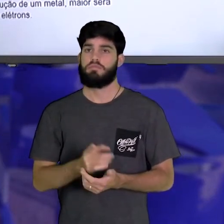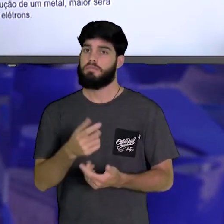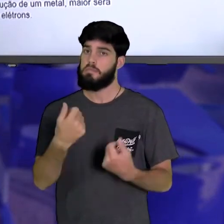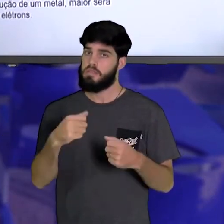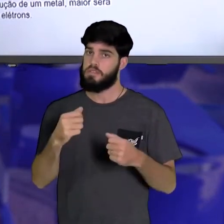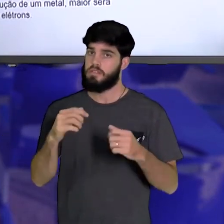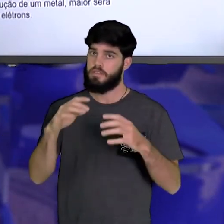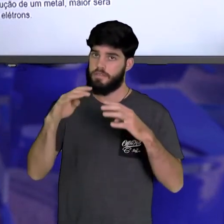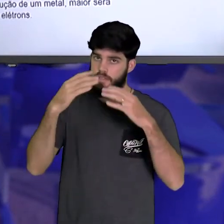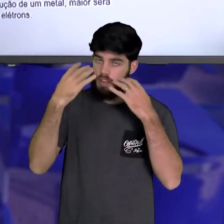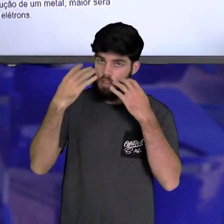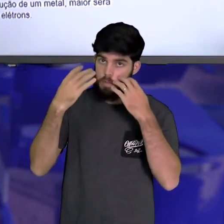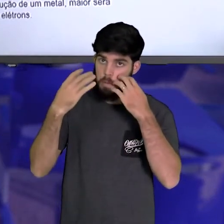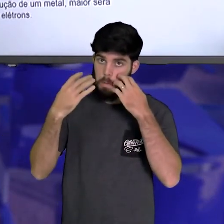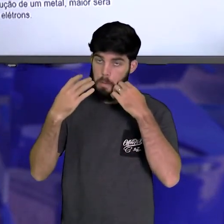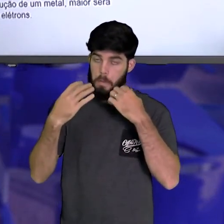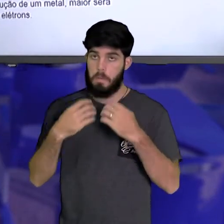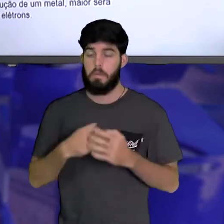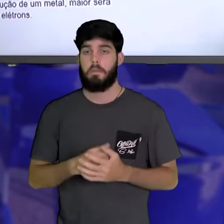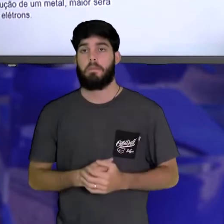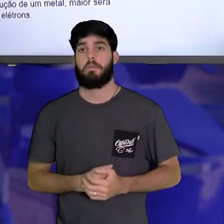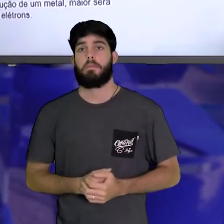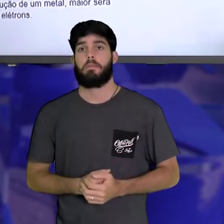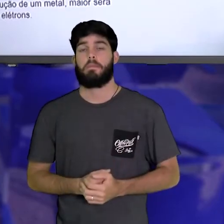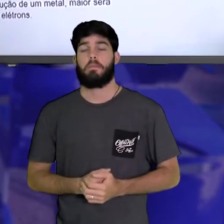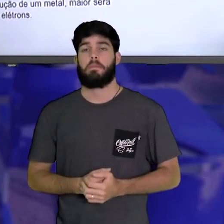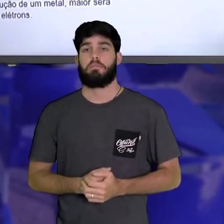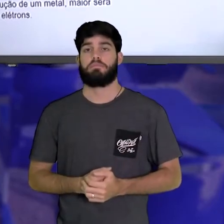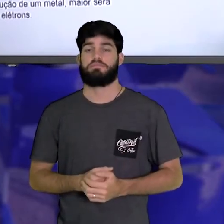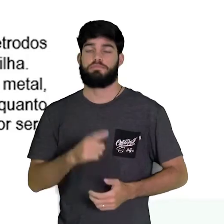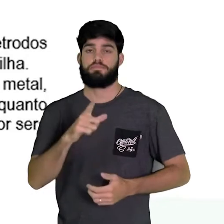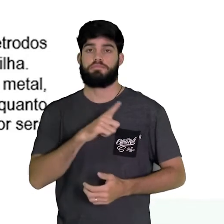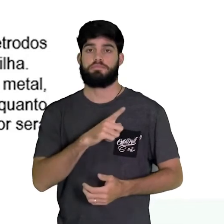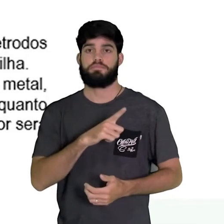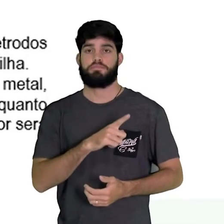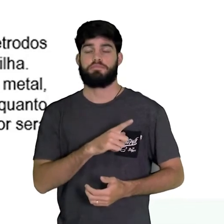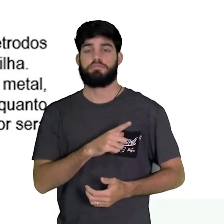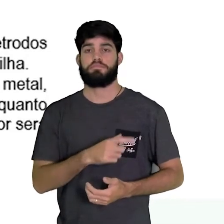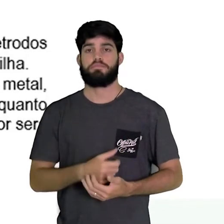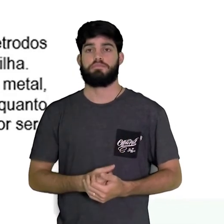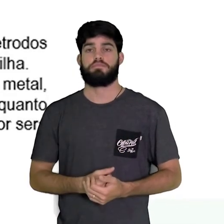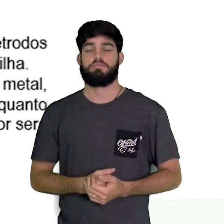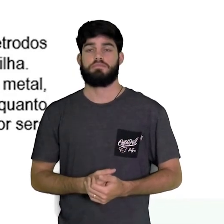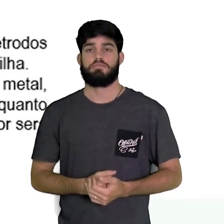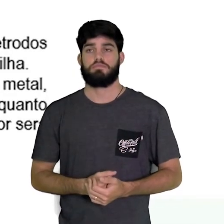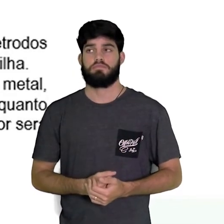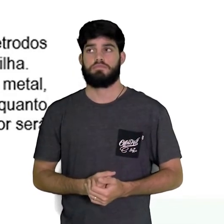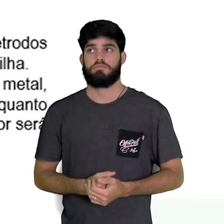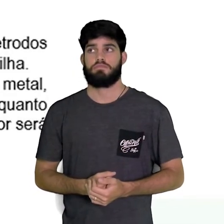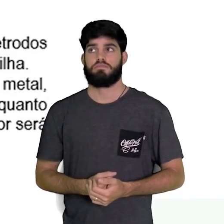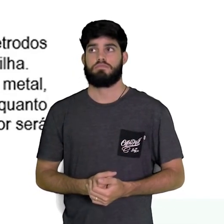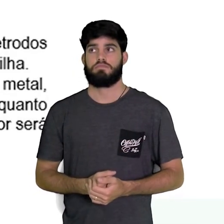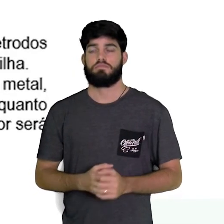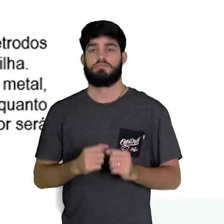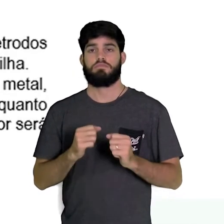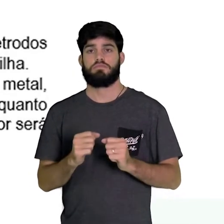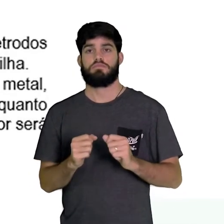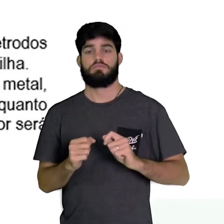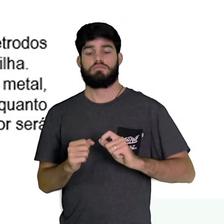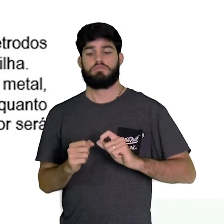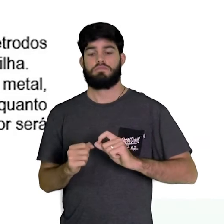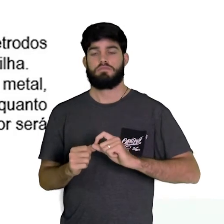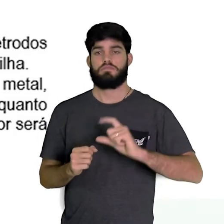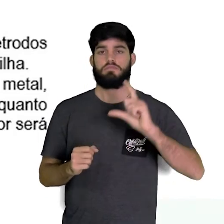ligado nisto. Temos I, o potencial de redução e oxidação dos